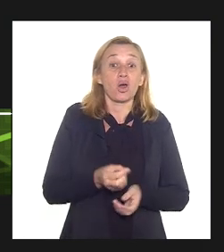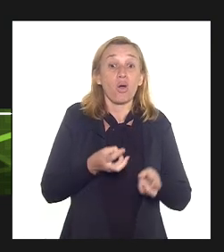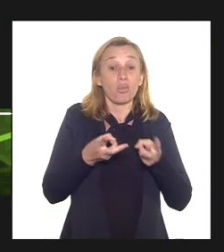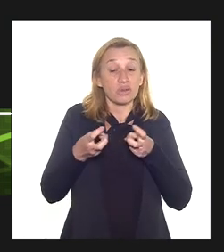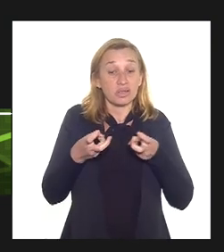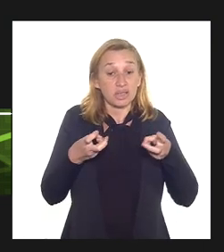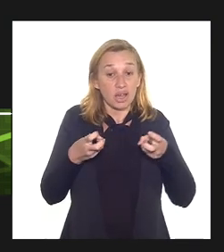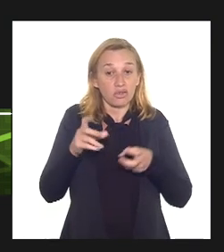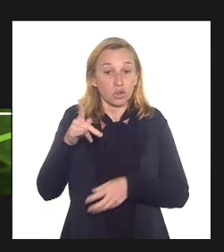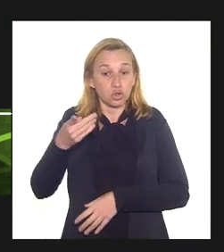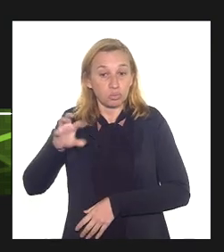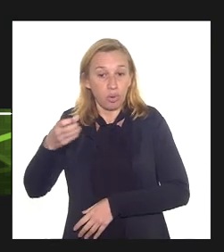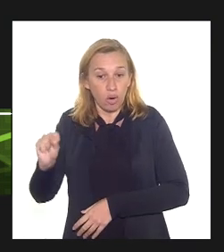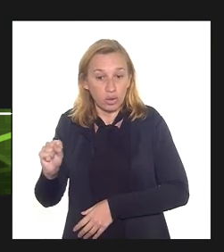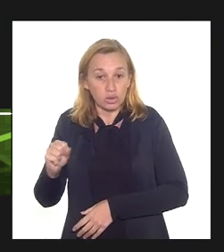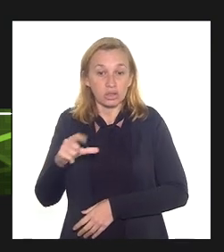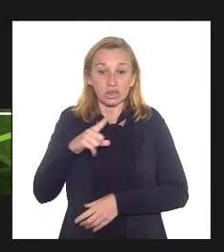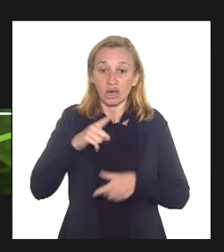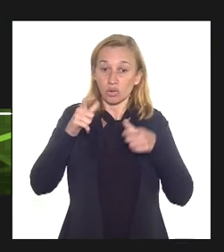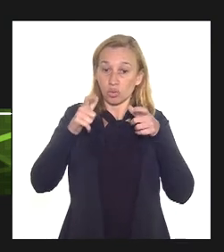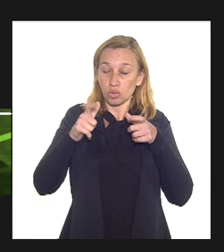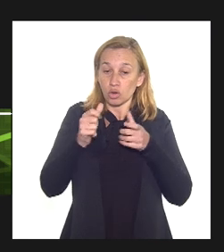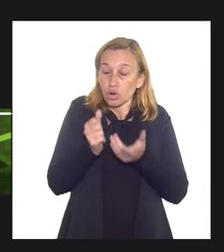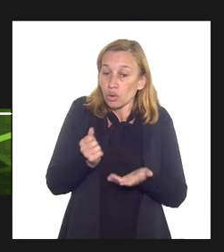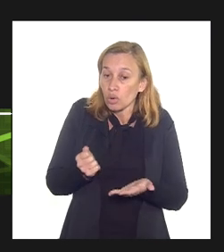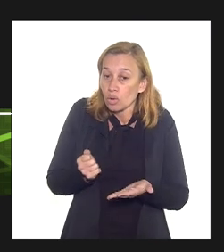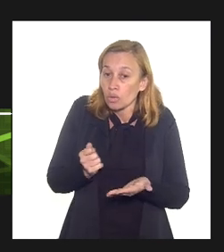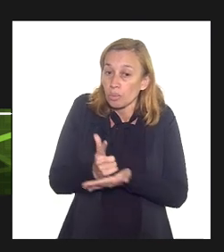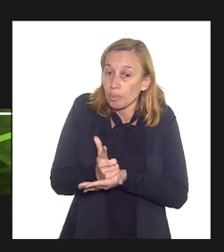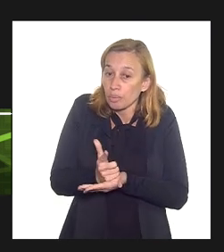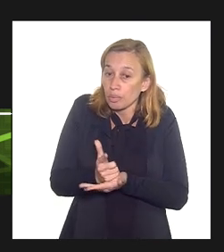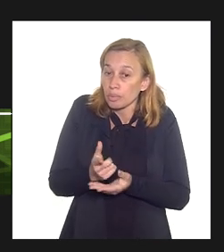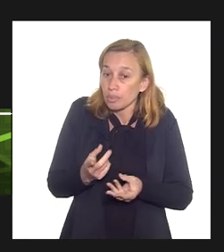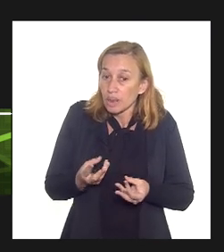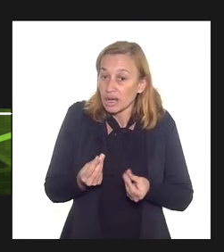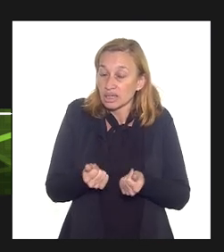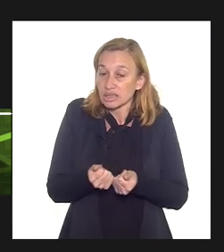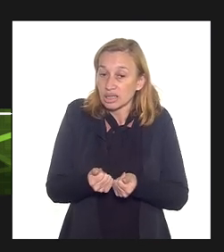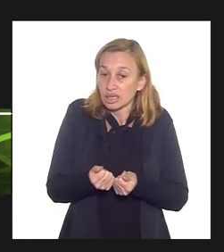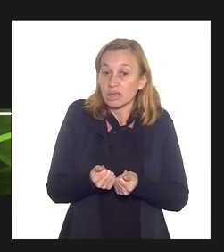poços eles têm o seu gasto de depreciação trimestral